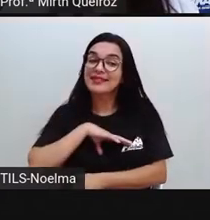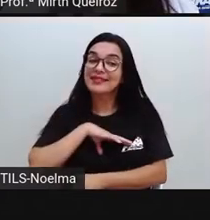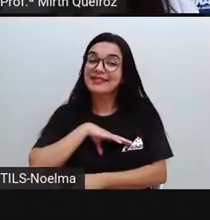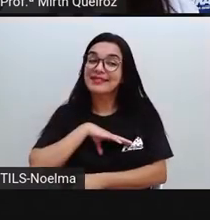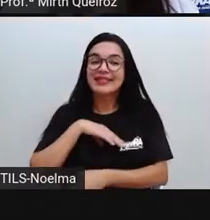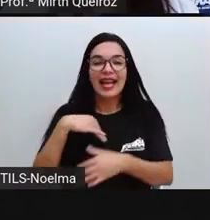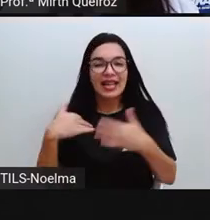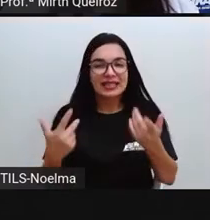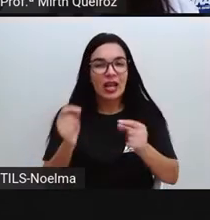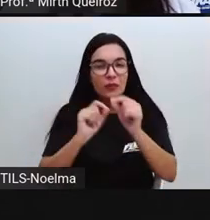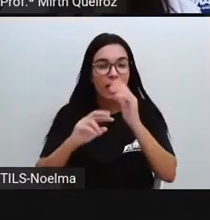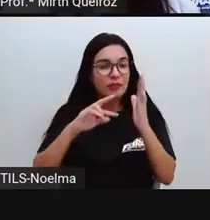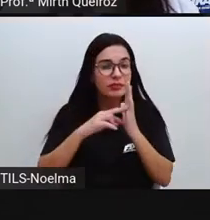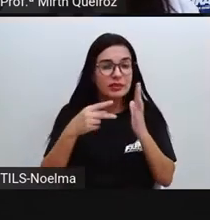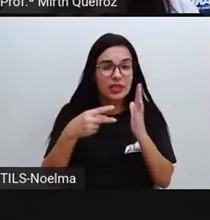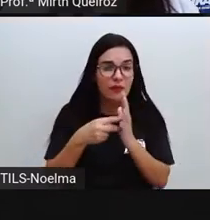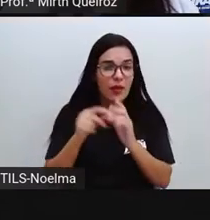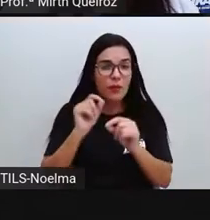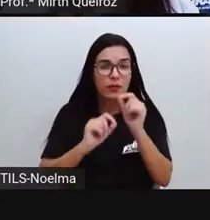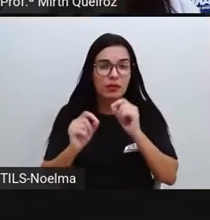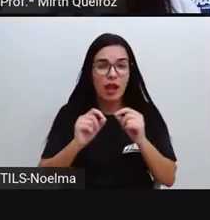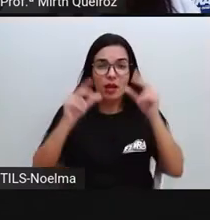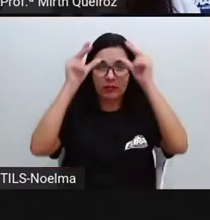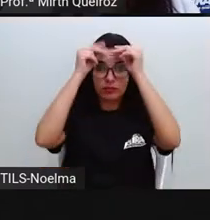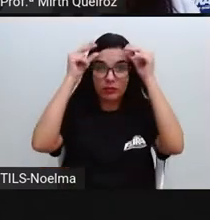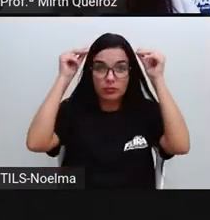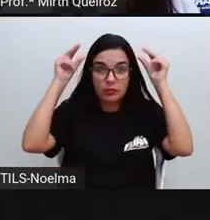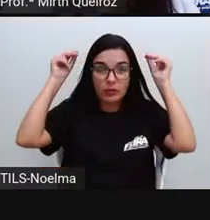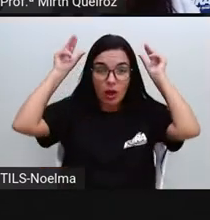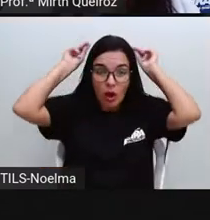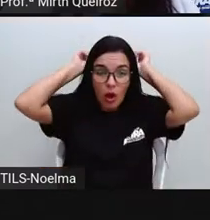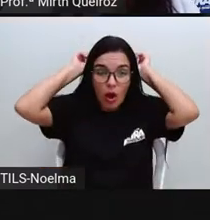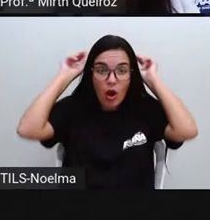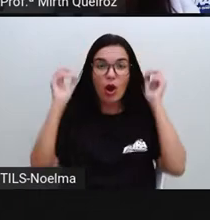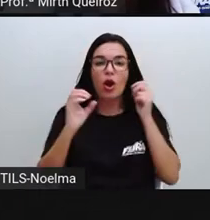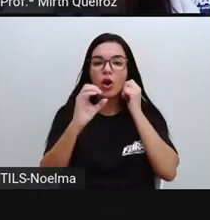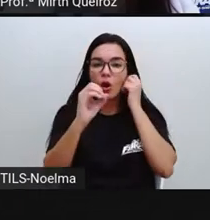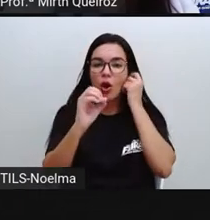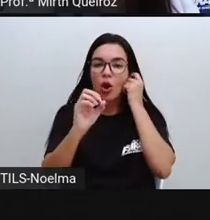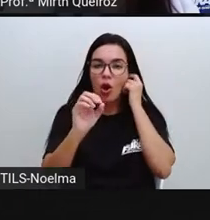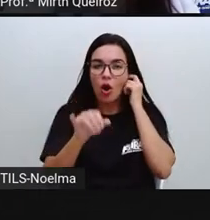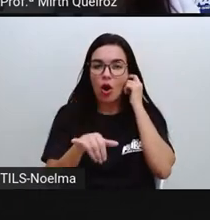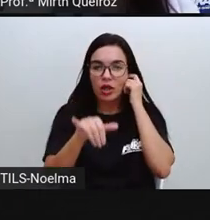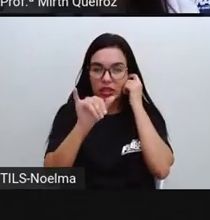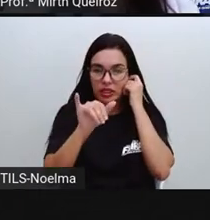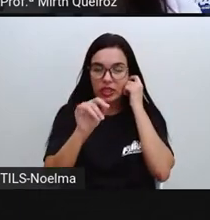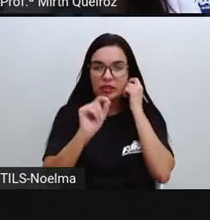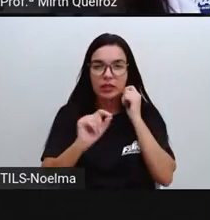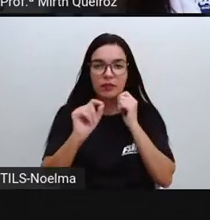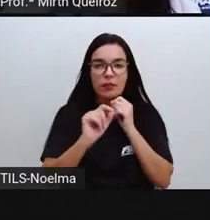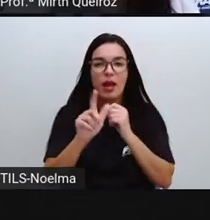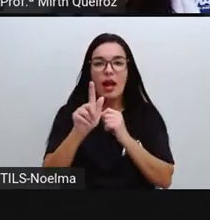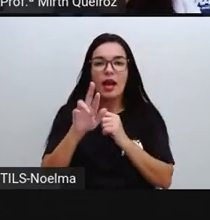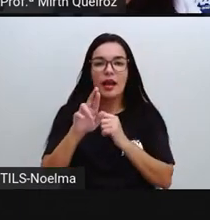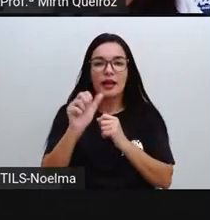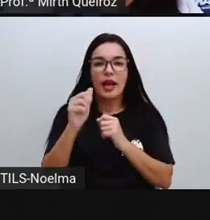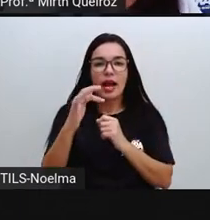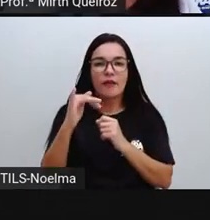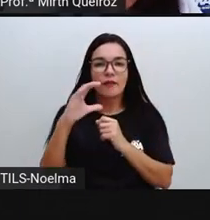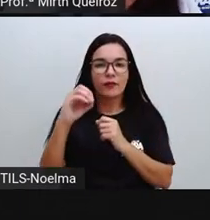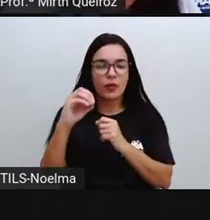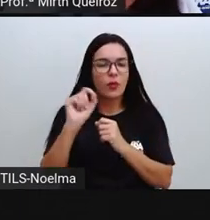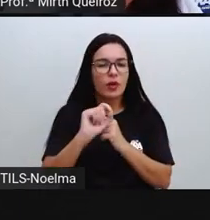Ela significa, ela vem do grego aí orto, que quer dizer correto, e grafo significa escrita. Então, escrita